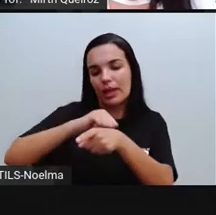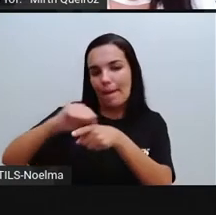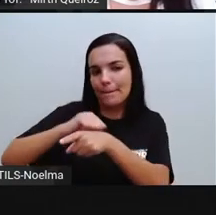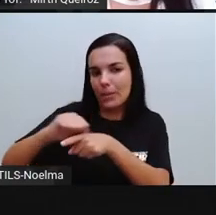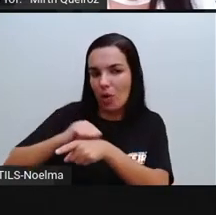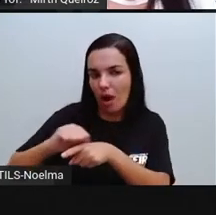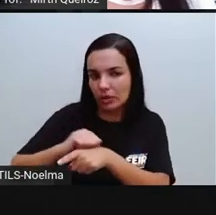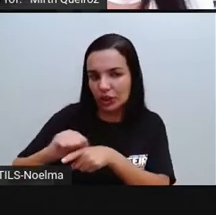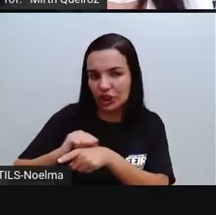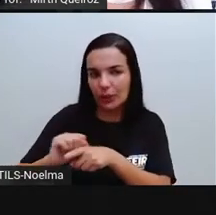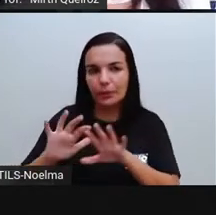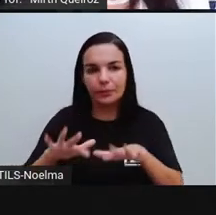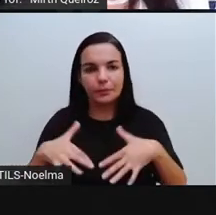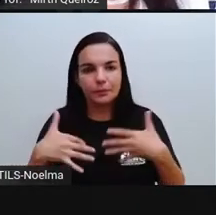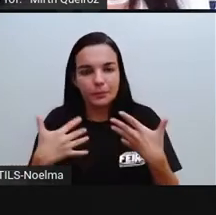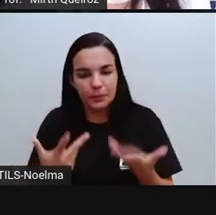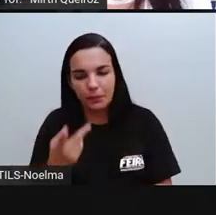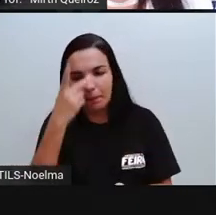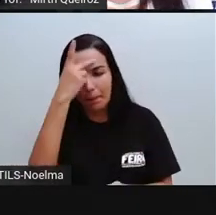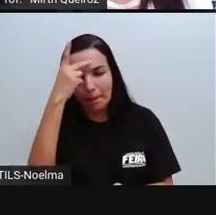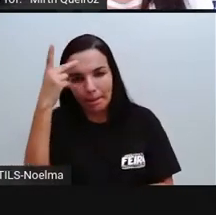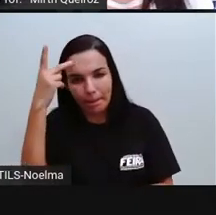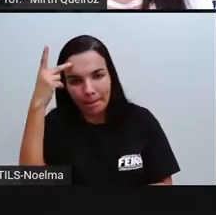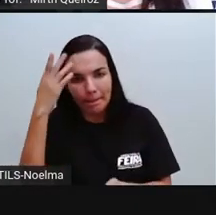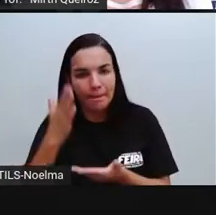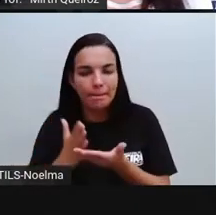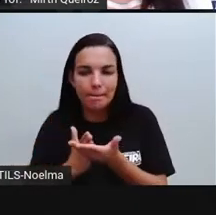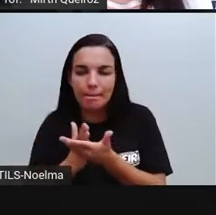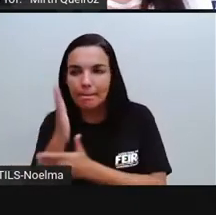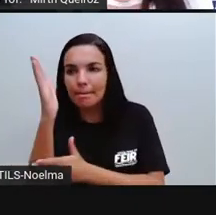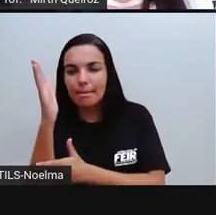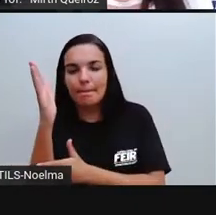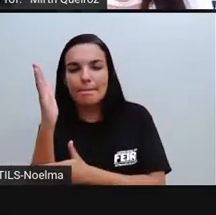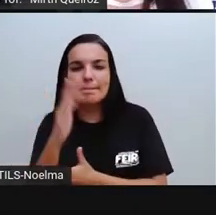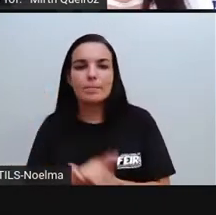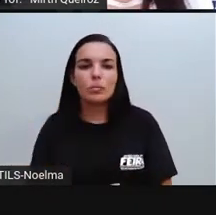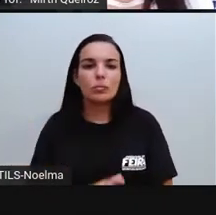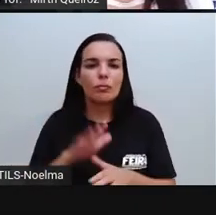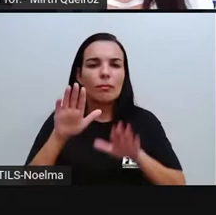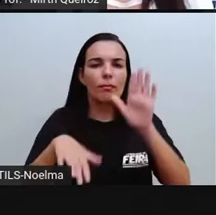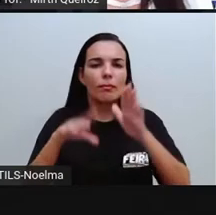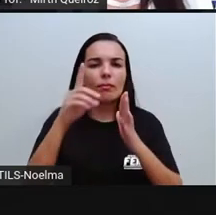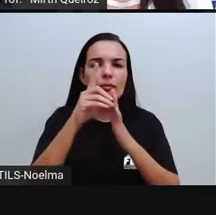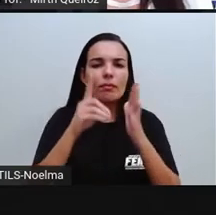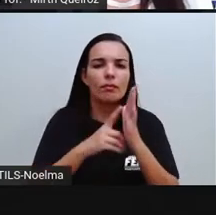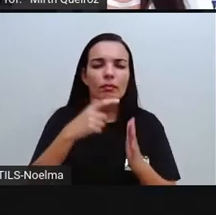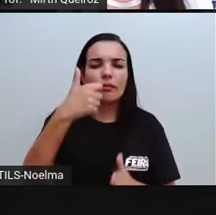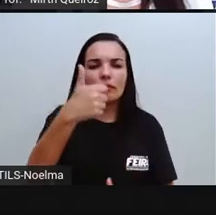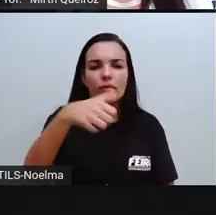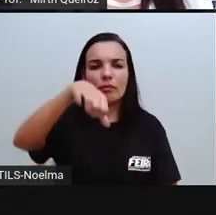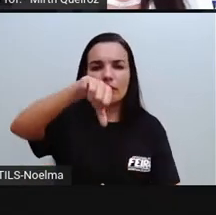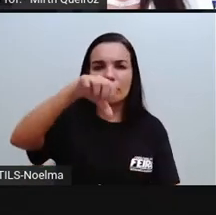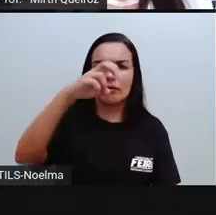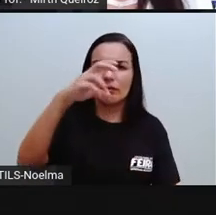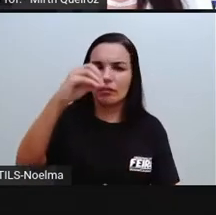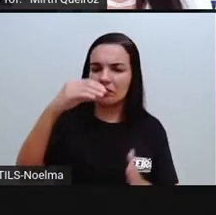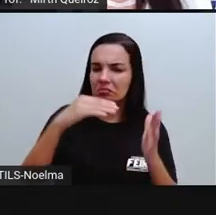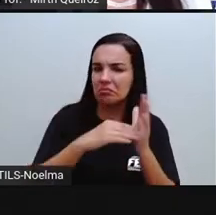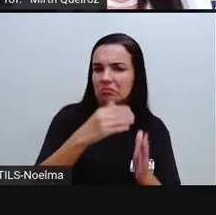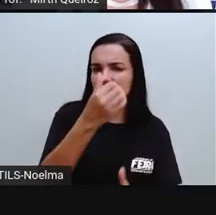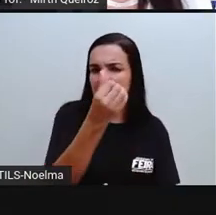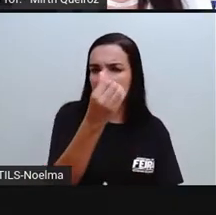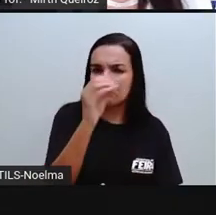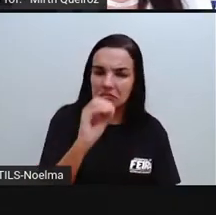saíram dessa região e foram para a região Norte. Na década de 1950 até